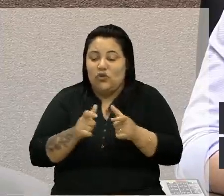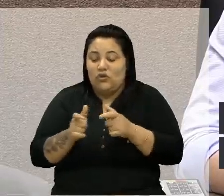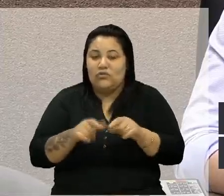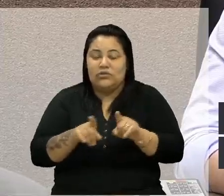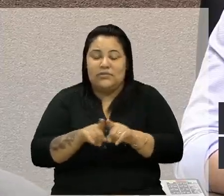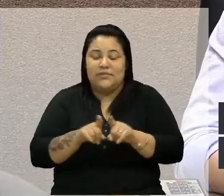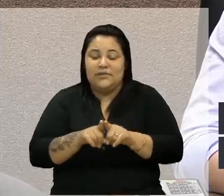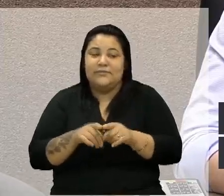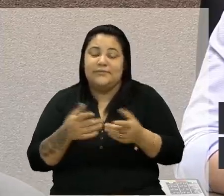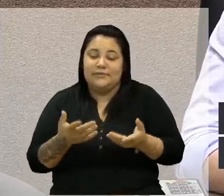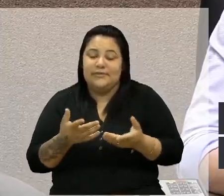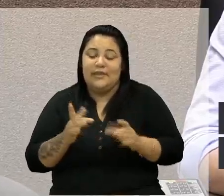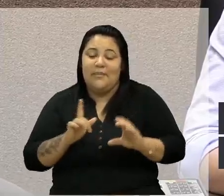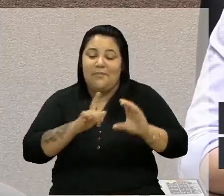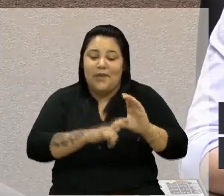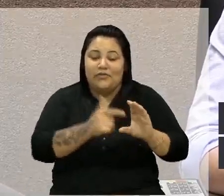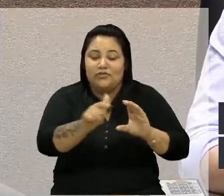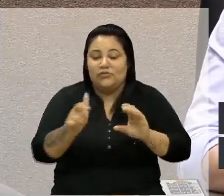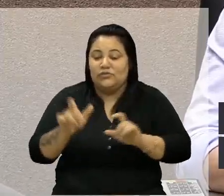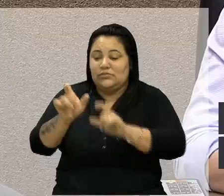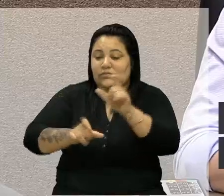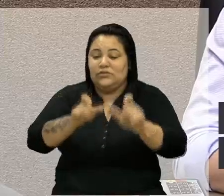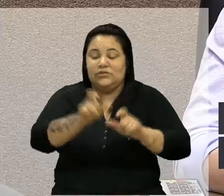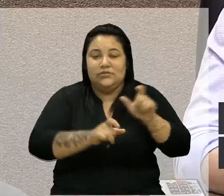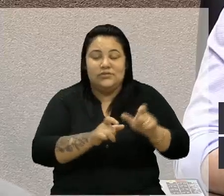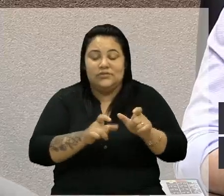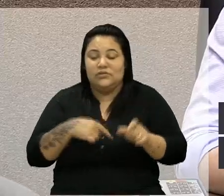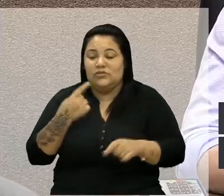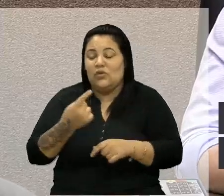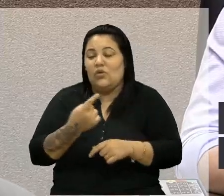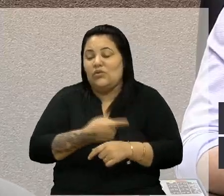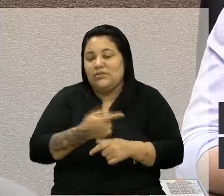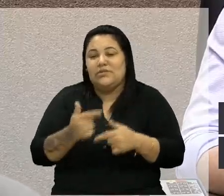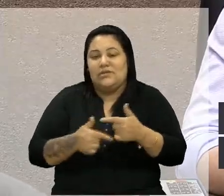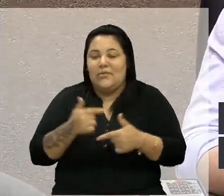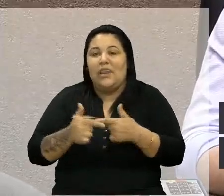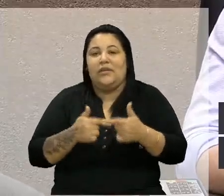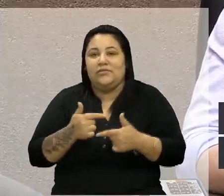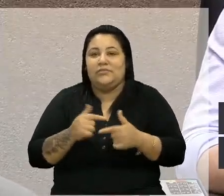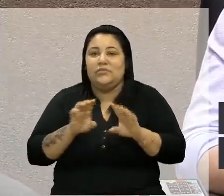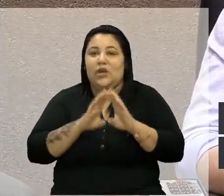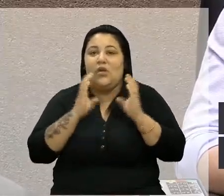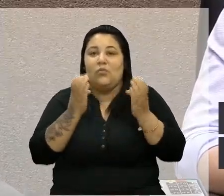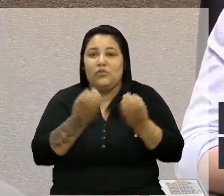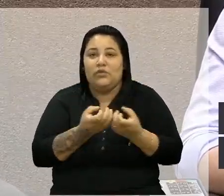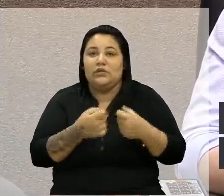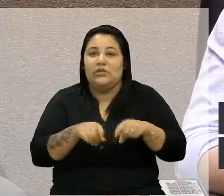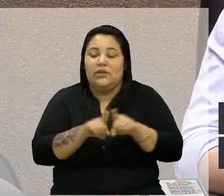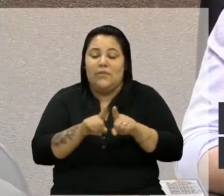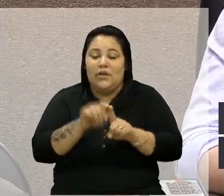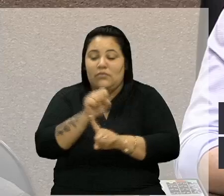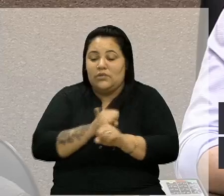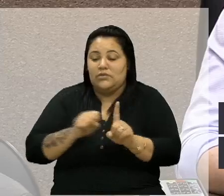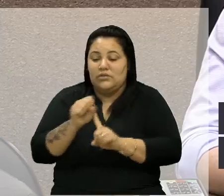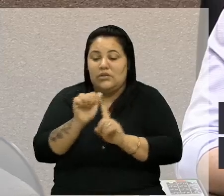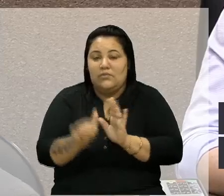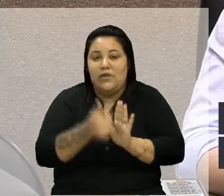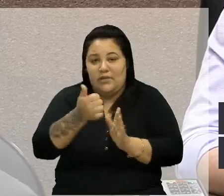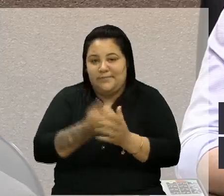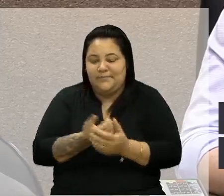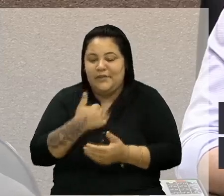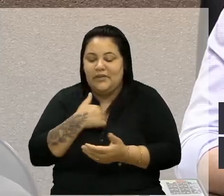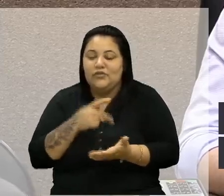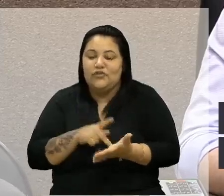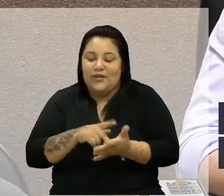dependem uns dos outros, a gente está aí trabalhando para uma comunidade, para uma sociedade melhor. E eu fico muito